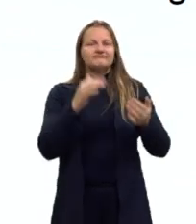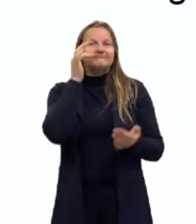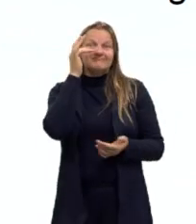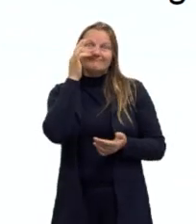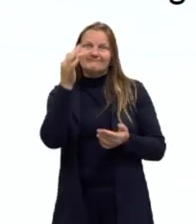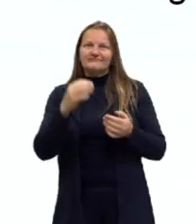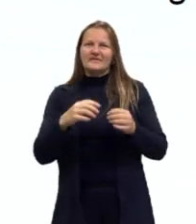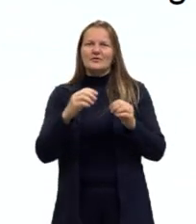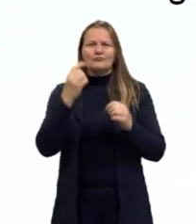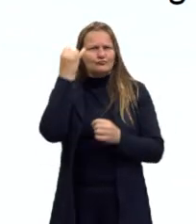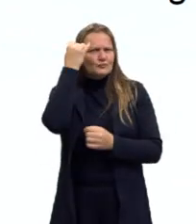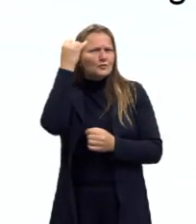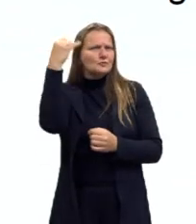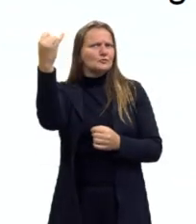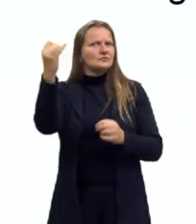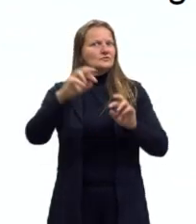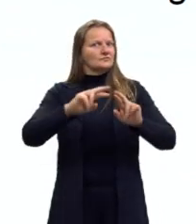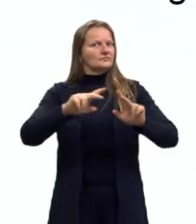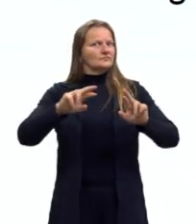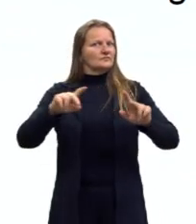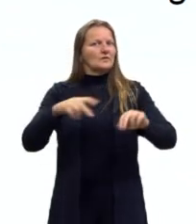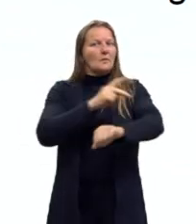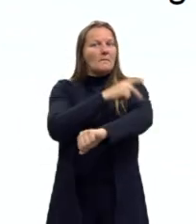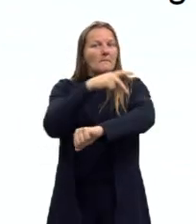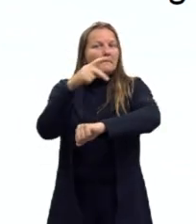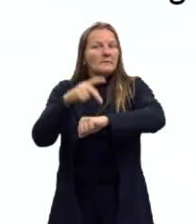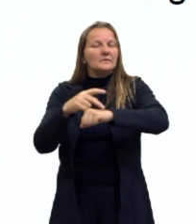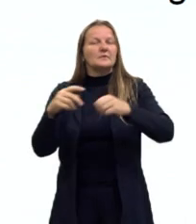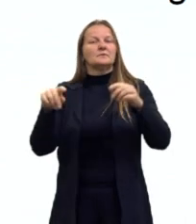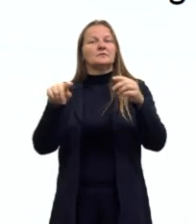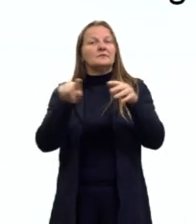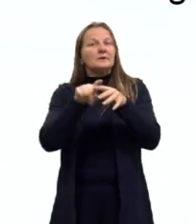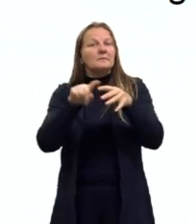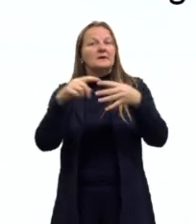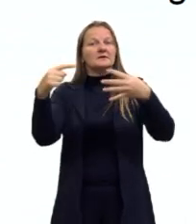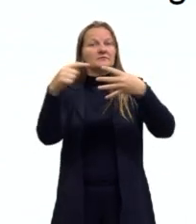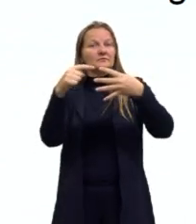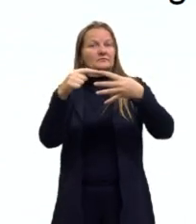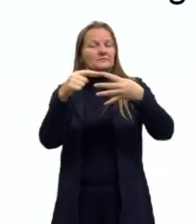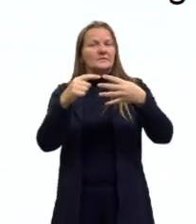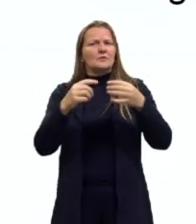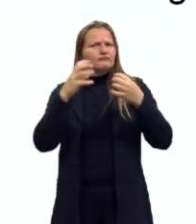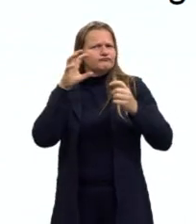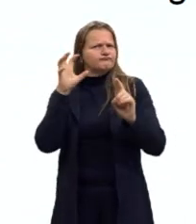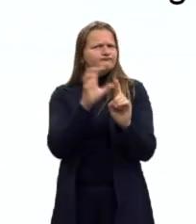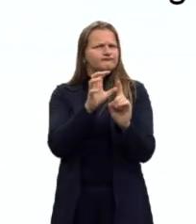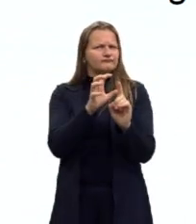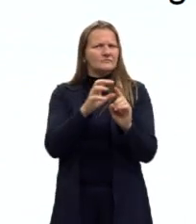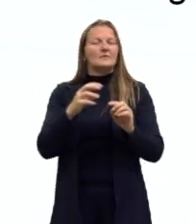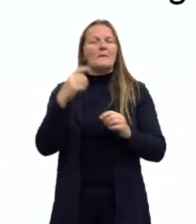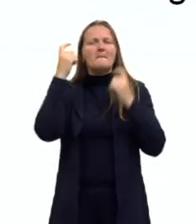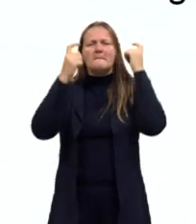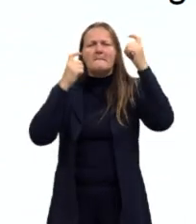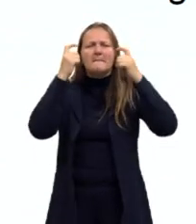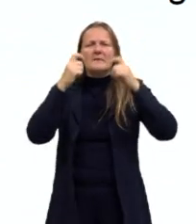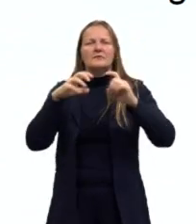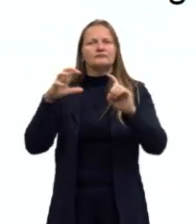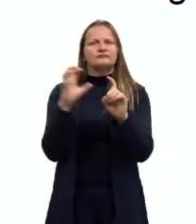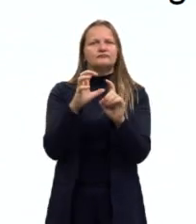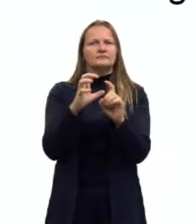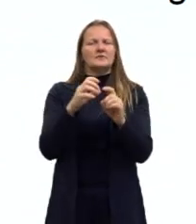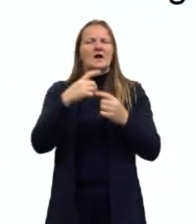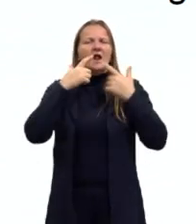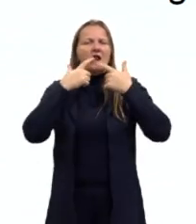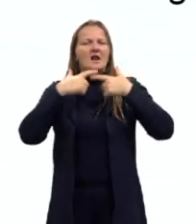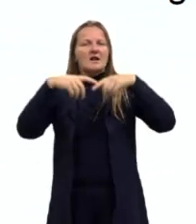diferentes, porém, tanto o parnasianismo como o simbolismo, compartilham a mesma preocupação com a